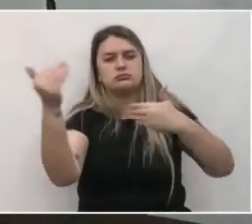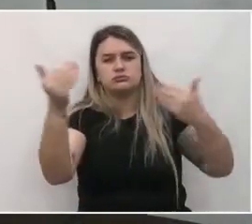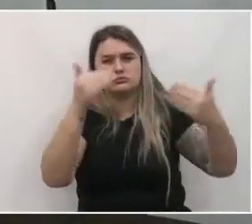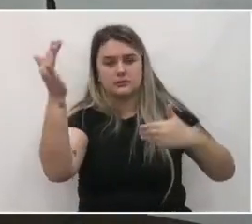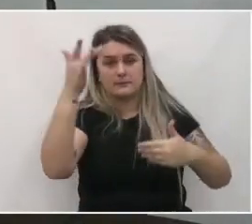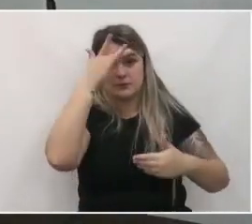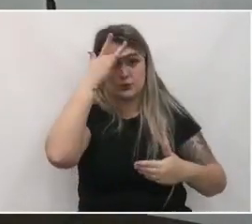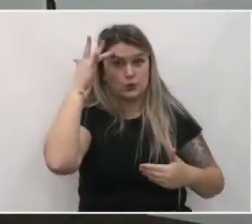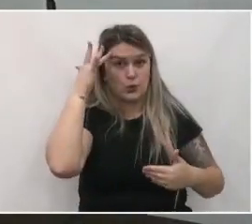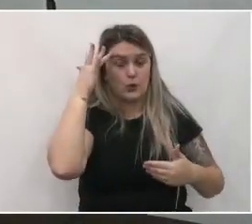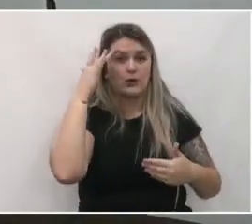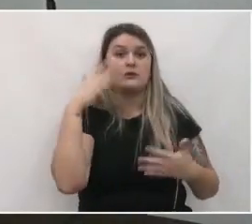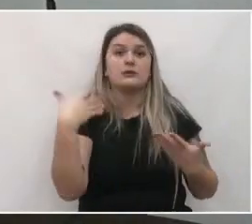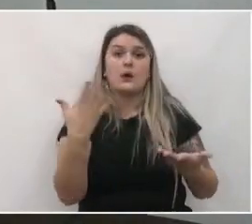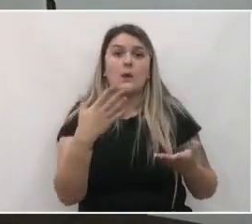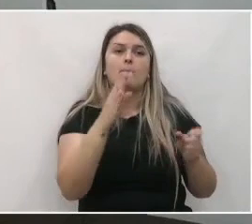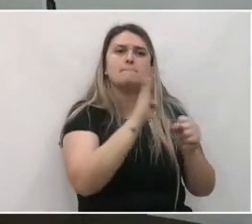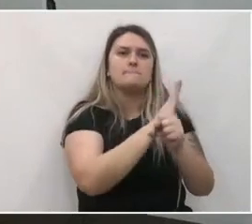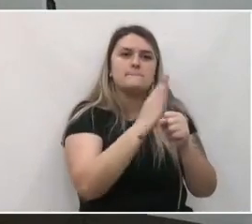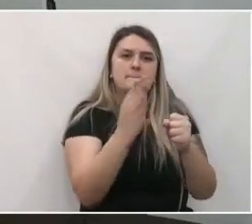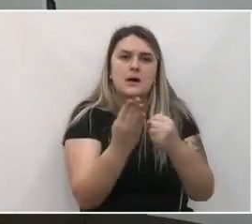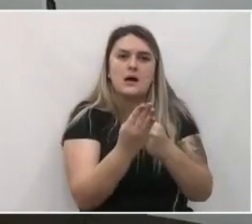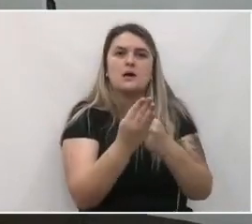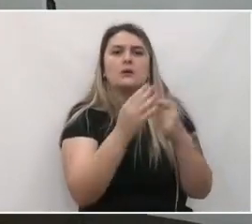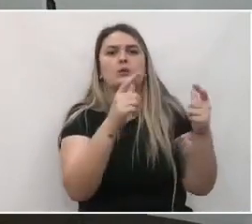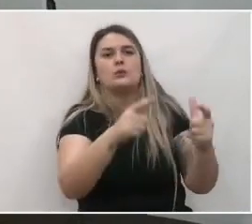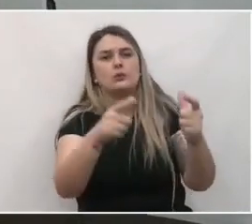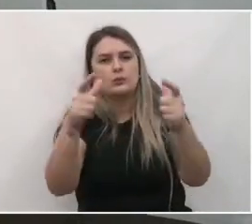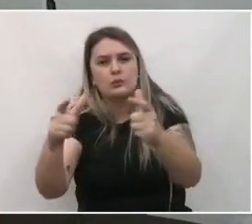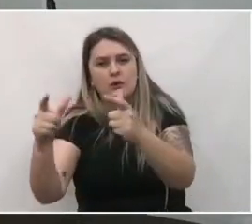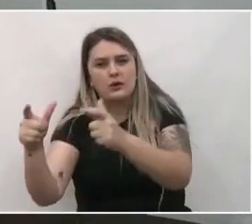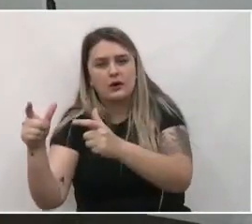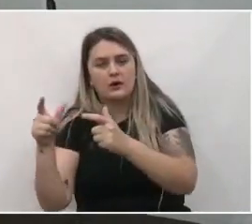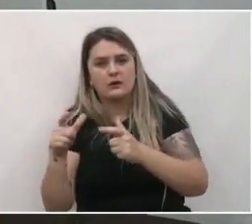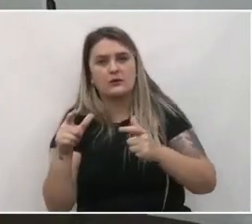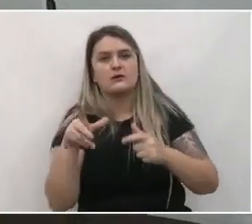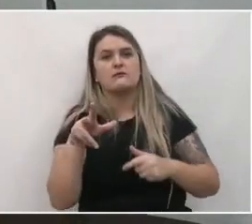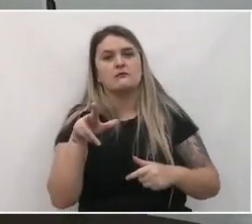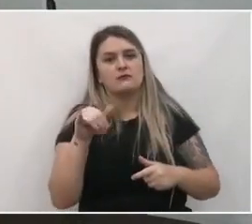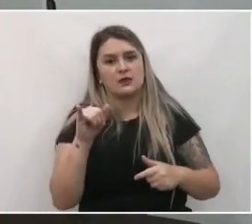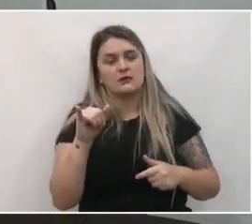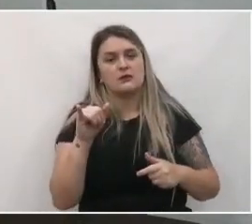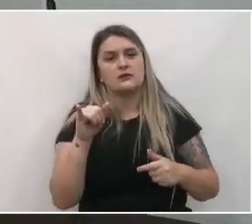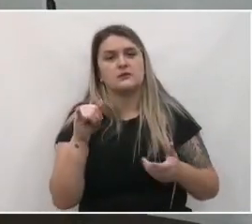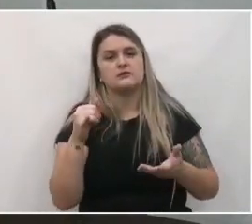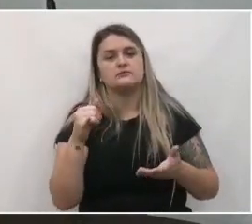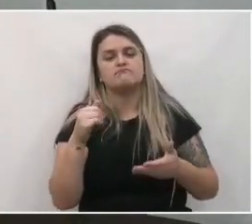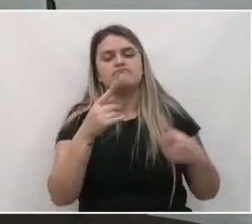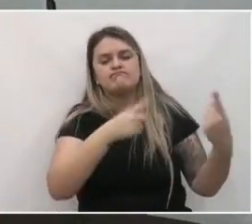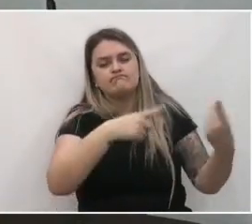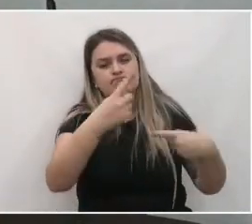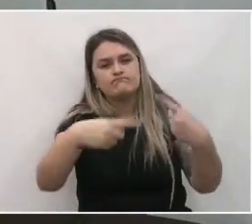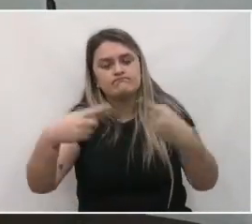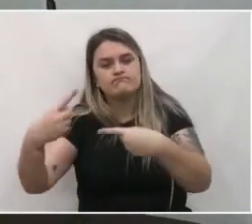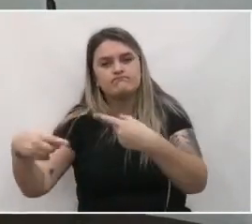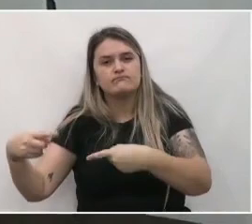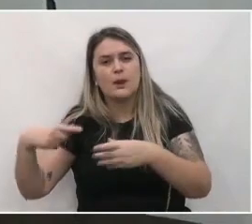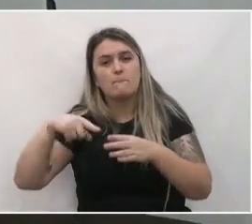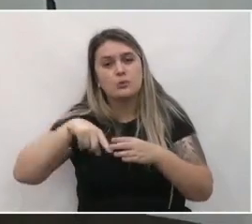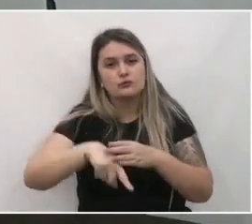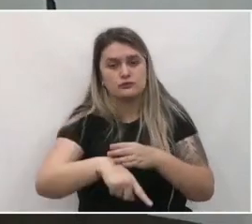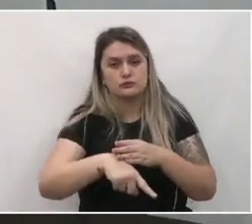casos de bairros, de localidades específicas serão debatidos com mais